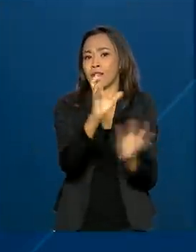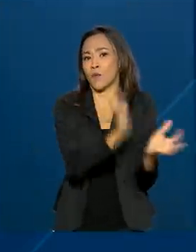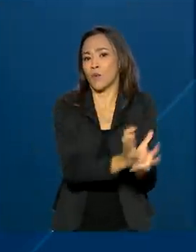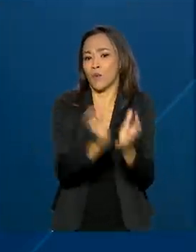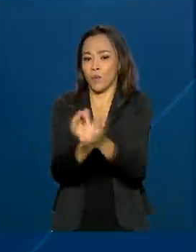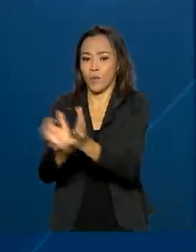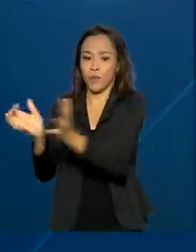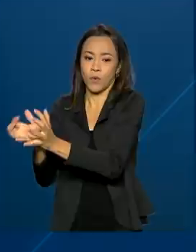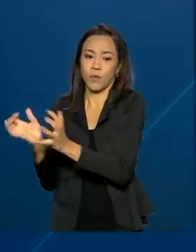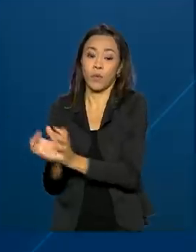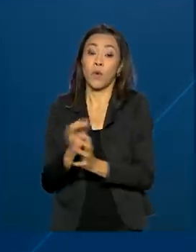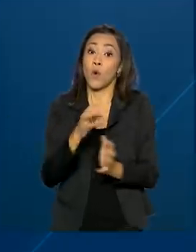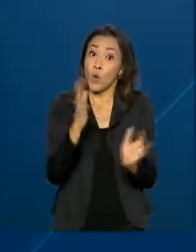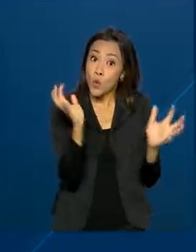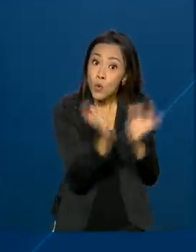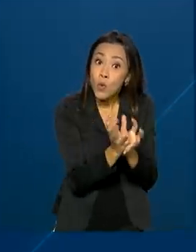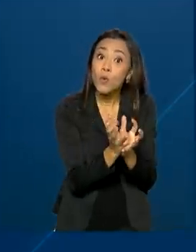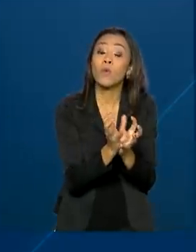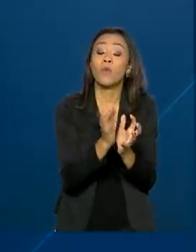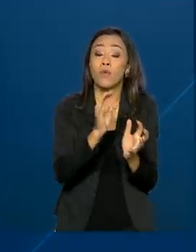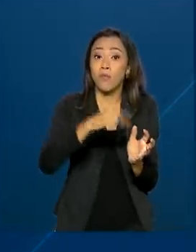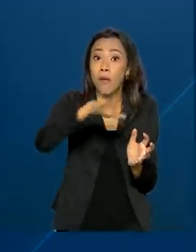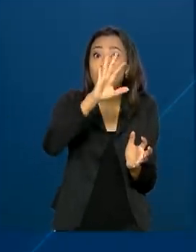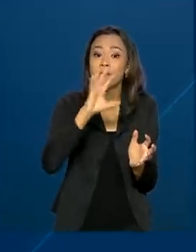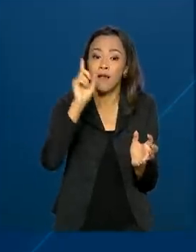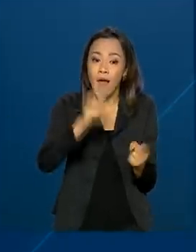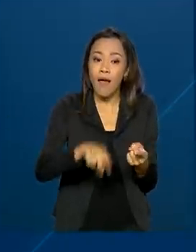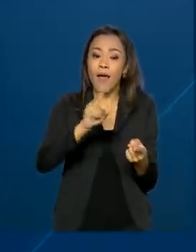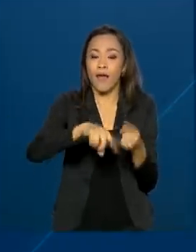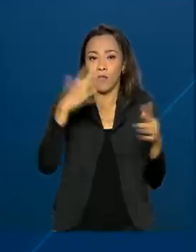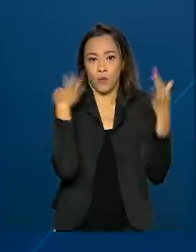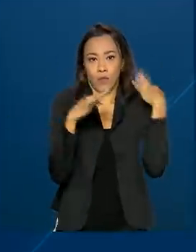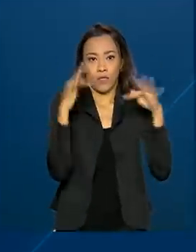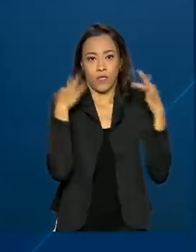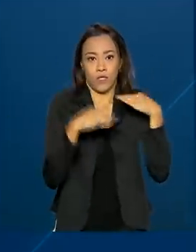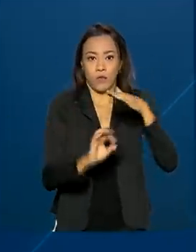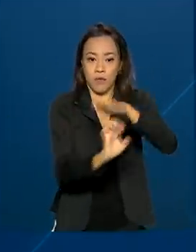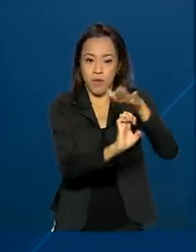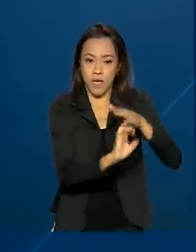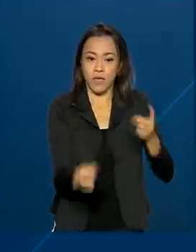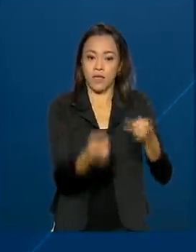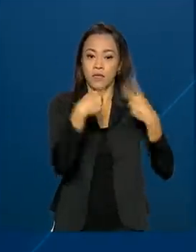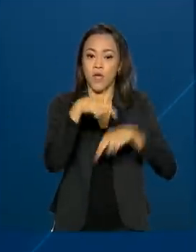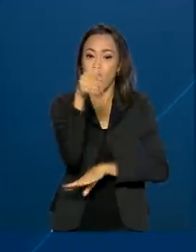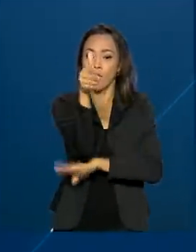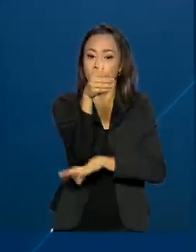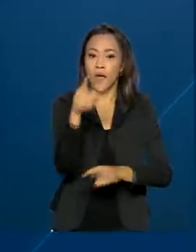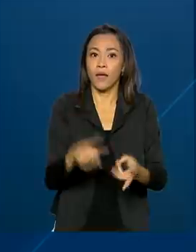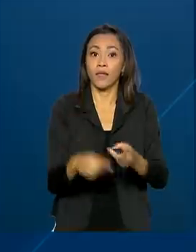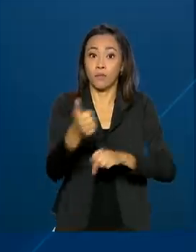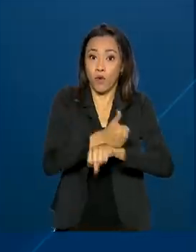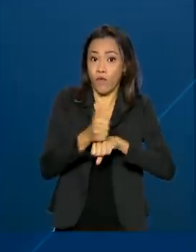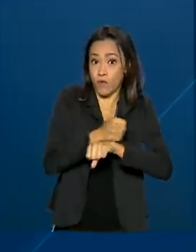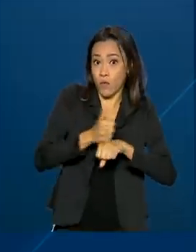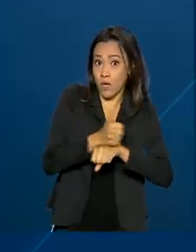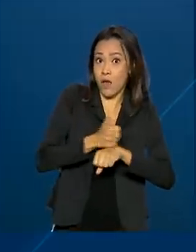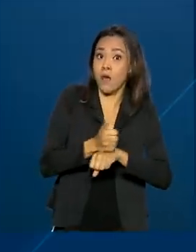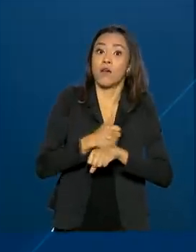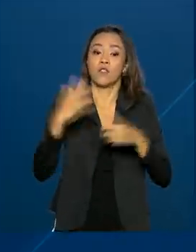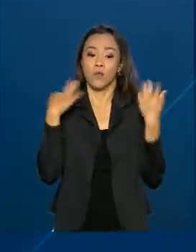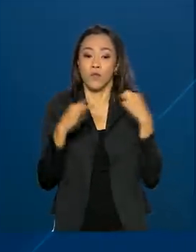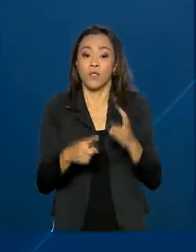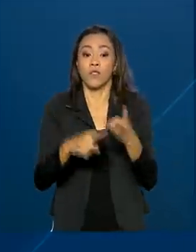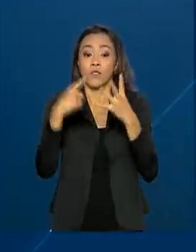segmentos com maior número de adesão ao selo são agências de turismo, hotéis, guias de turismo, transportadoras